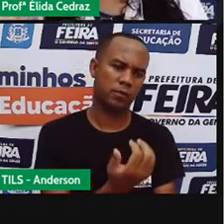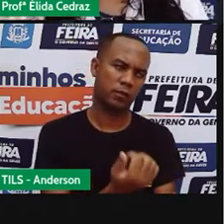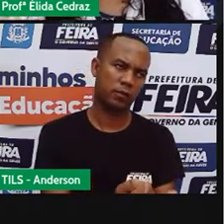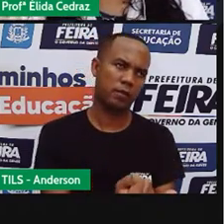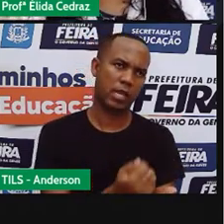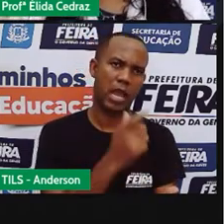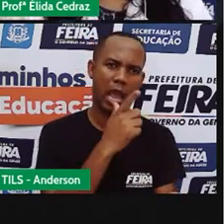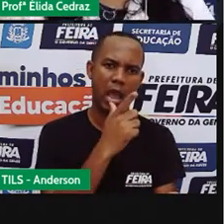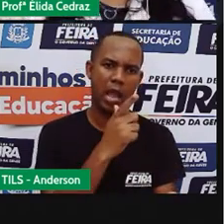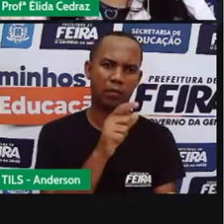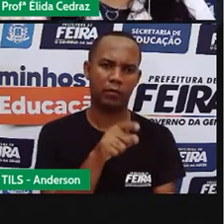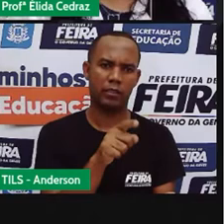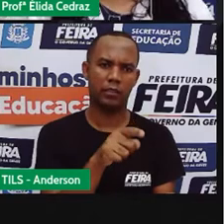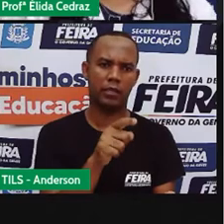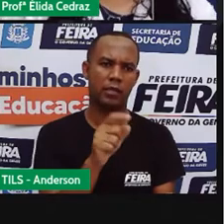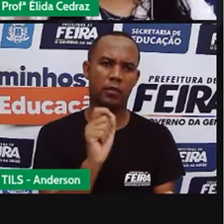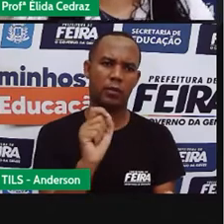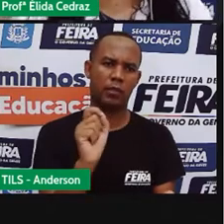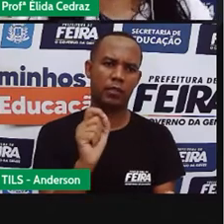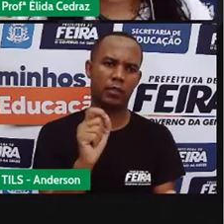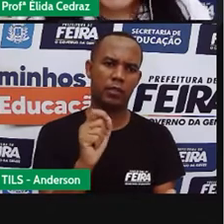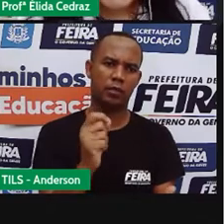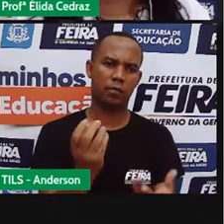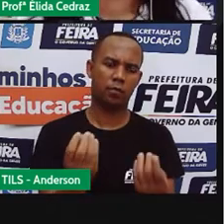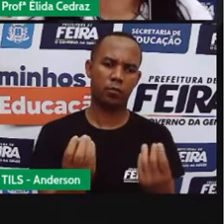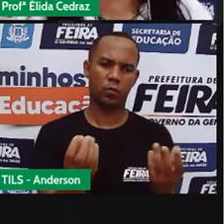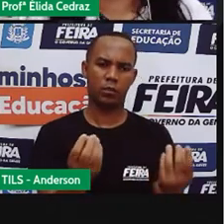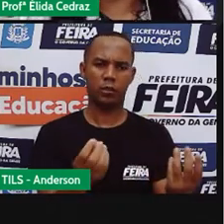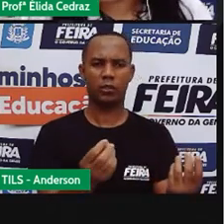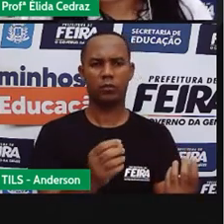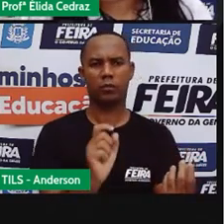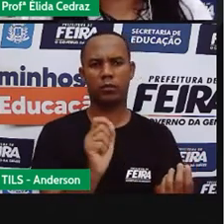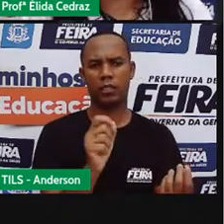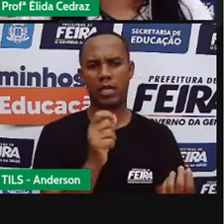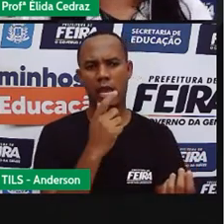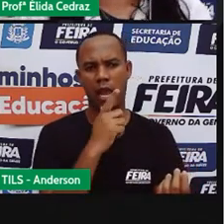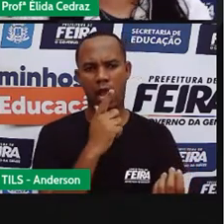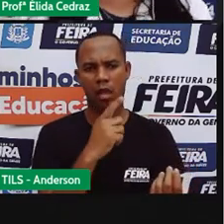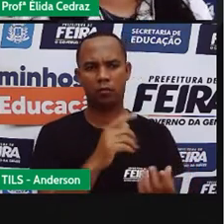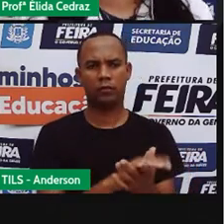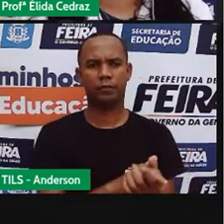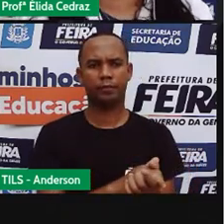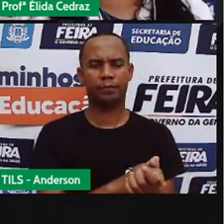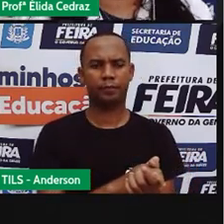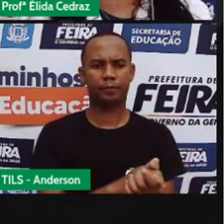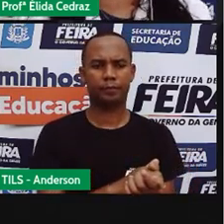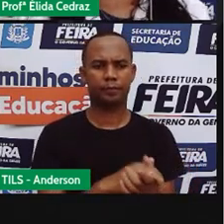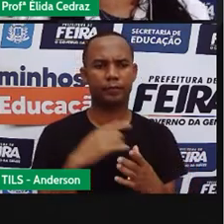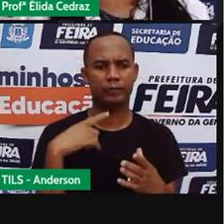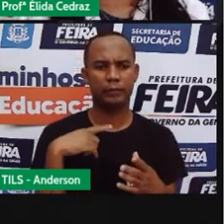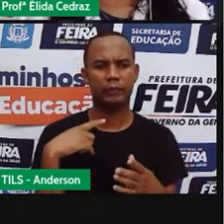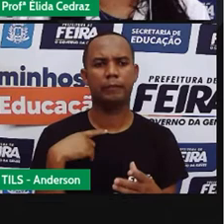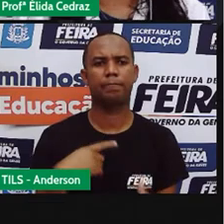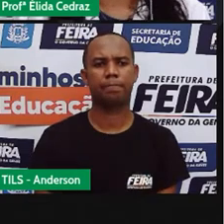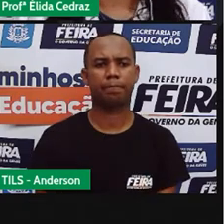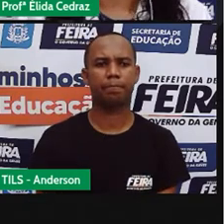turgar a água e ele vai ficar cheio de água. Então, ele é permeável.